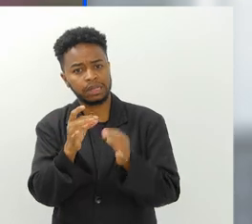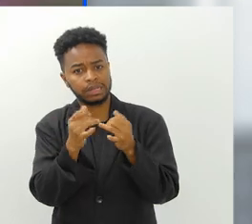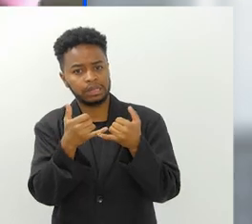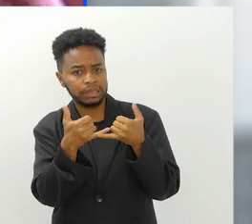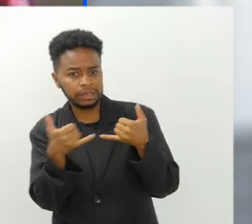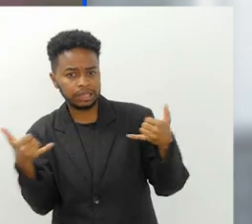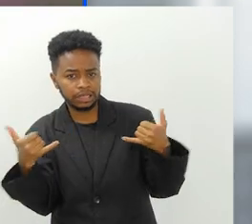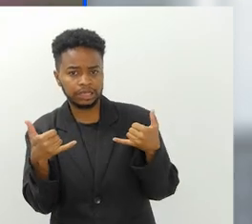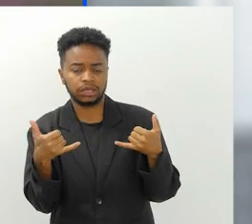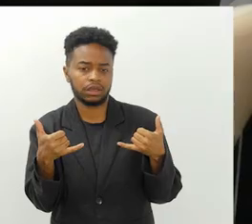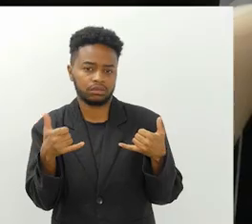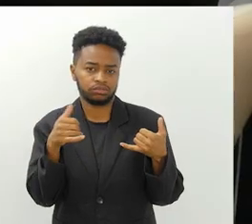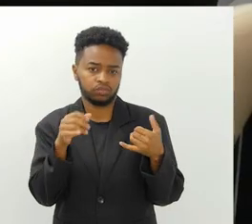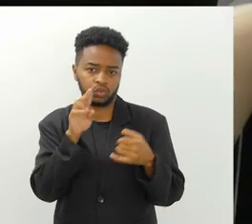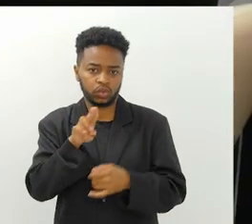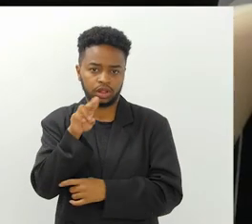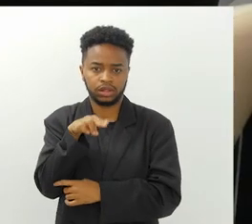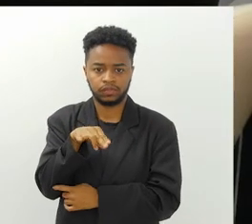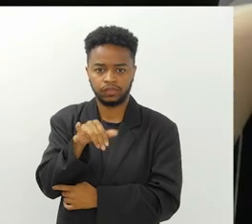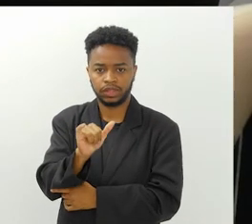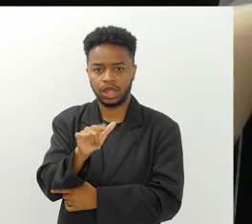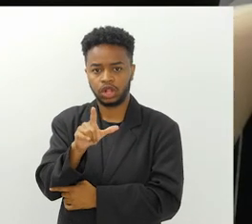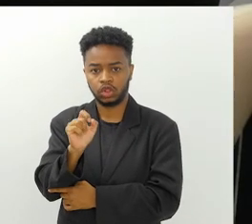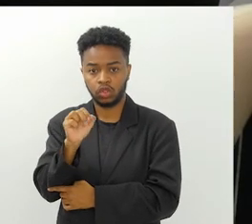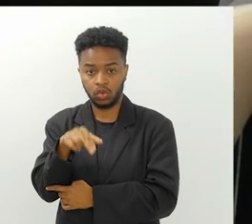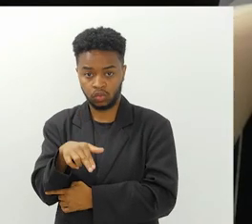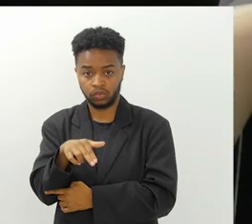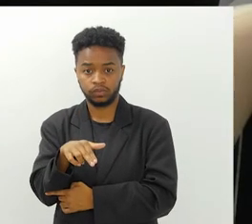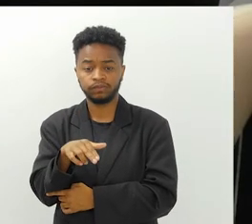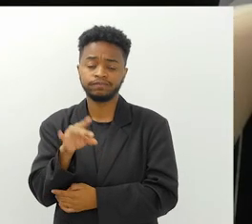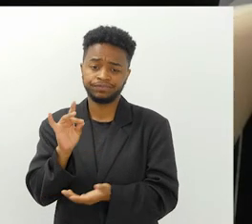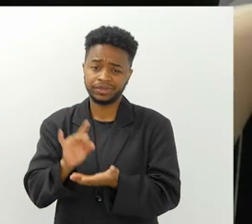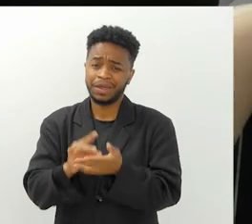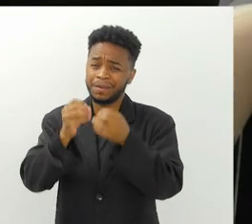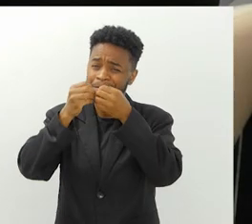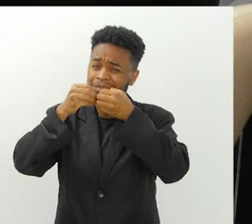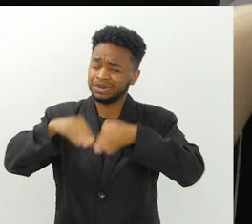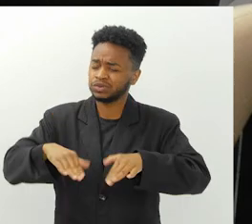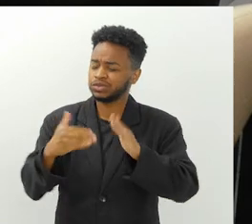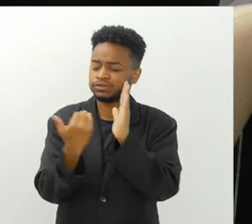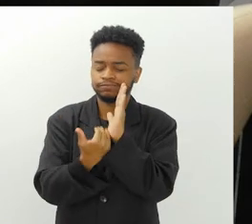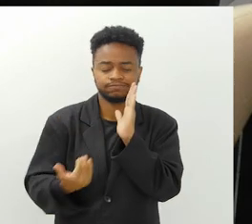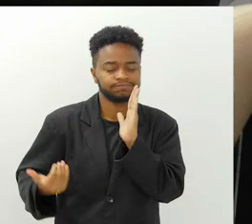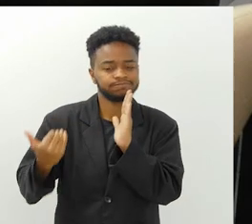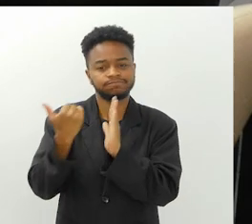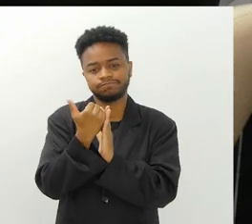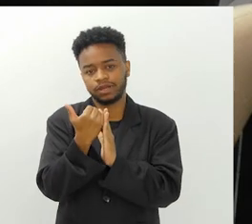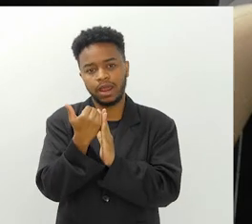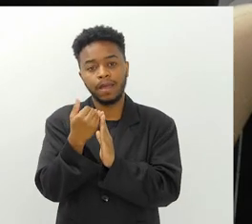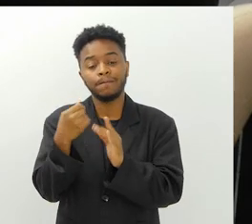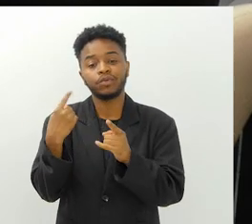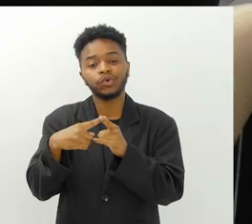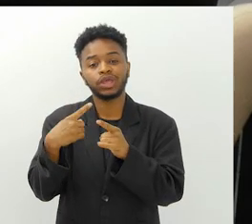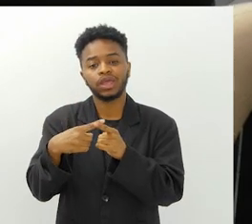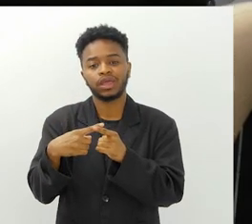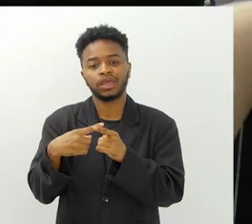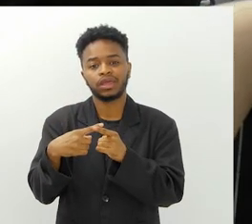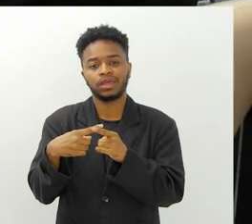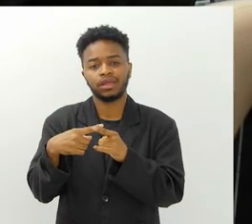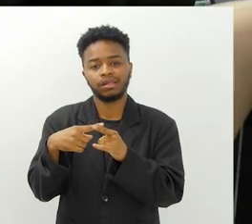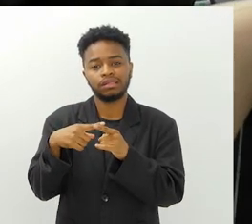linhas de nylon, etc., que são altamente prejudiciais, né? Porque elas se